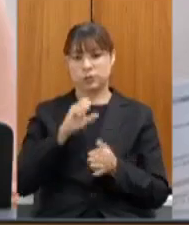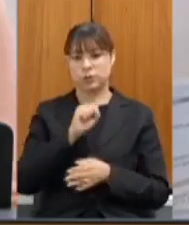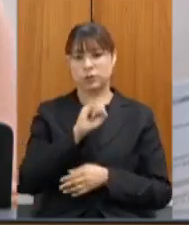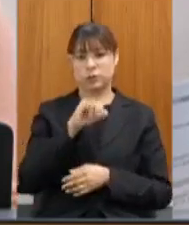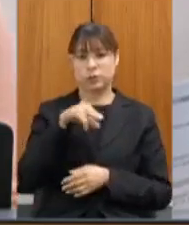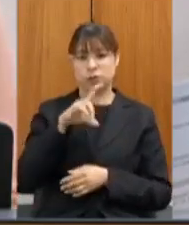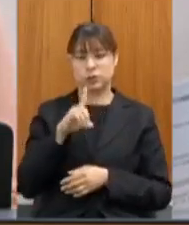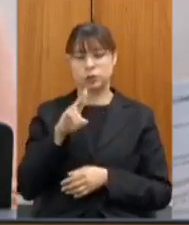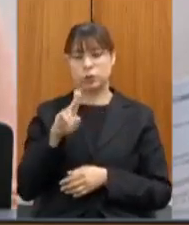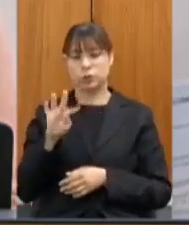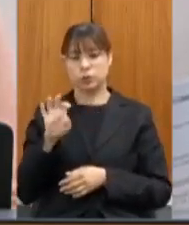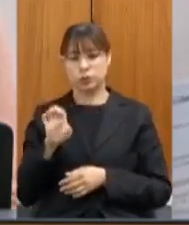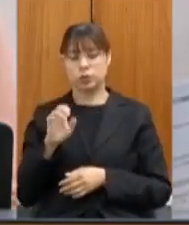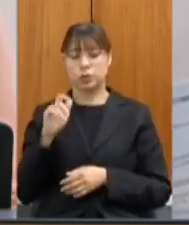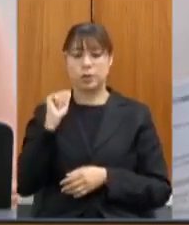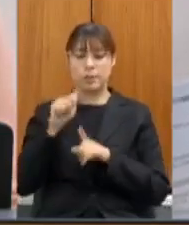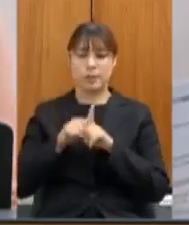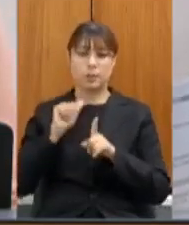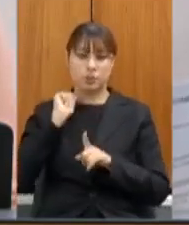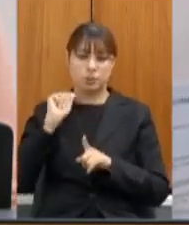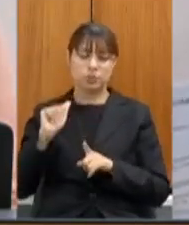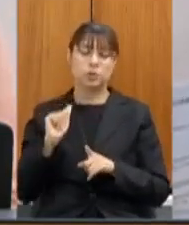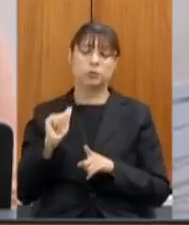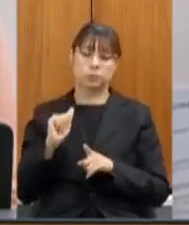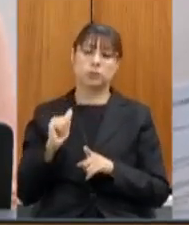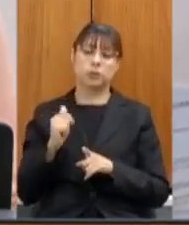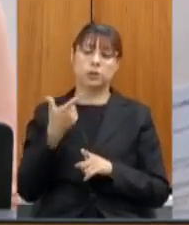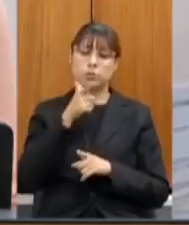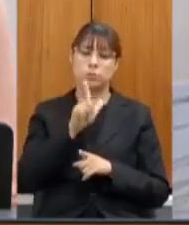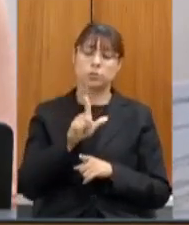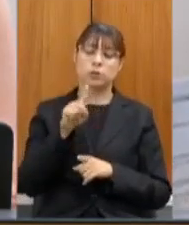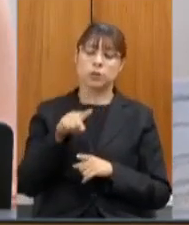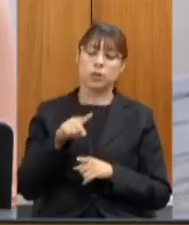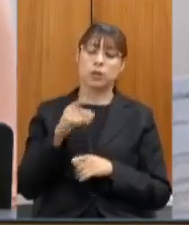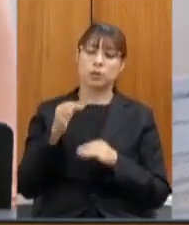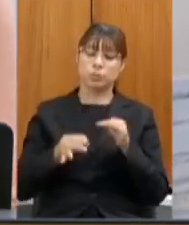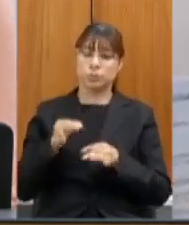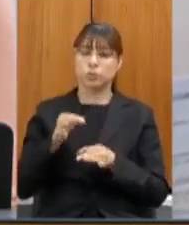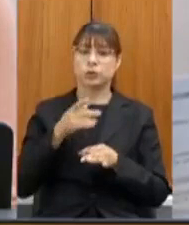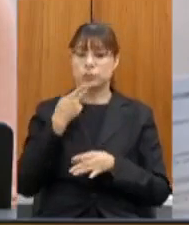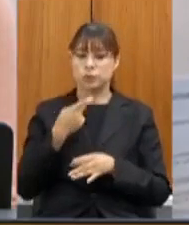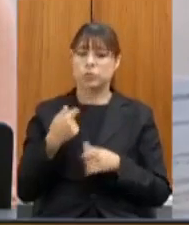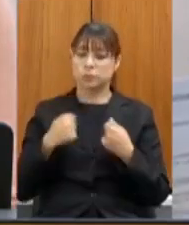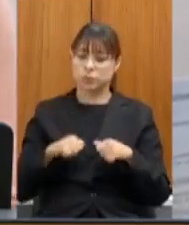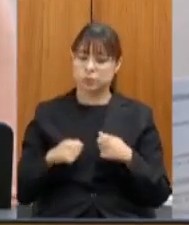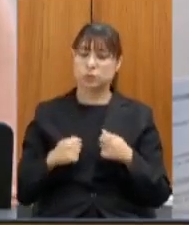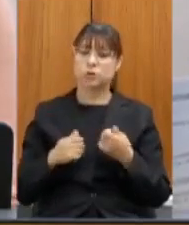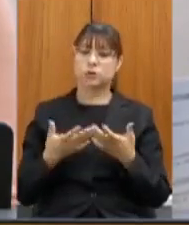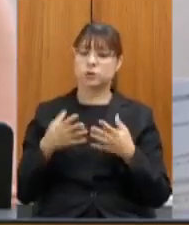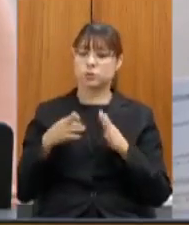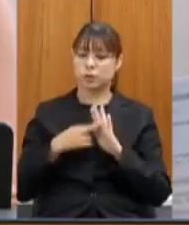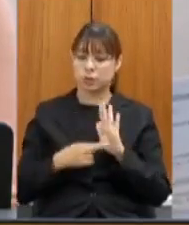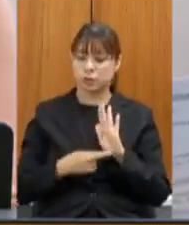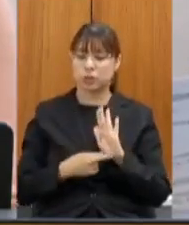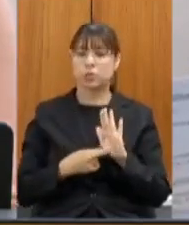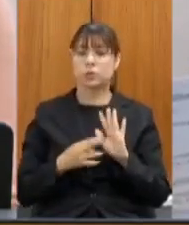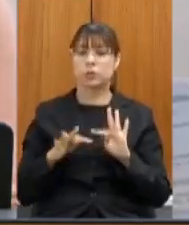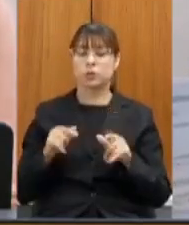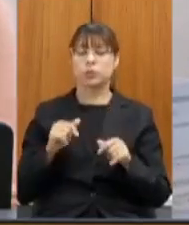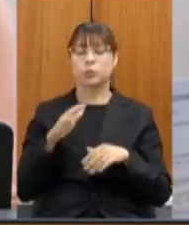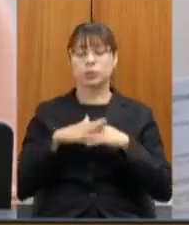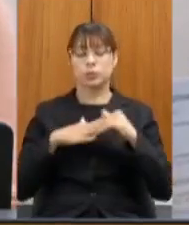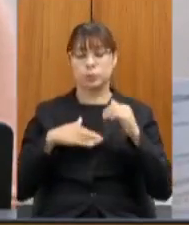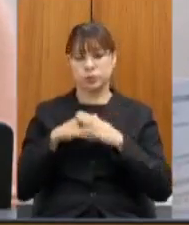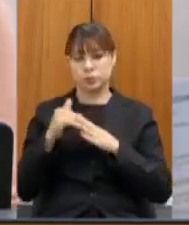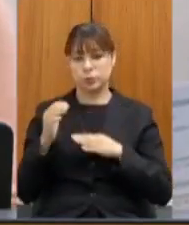no qual o Tribunal de Justiça determinou condições para os profissionais da educação para que pudessem ser